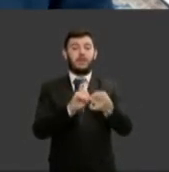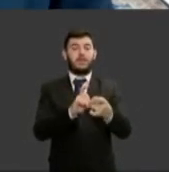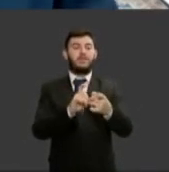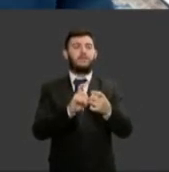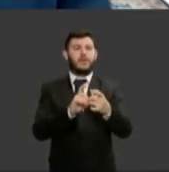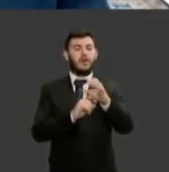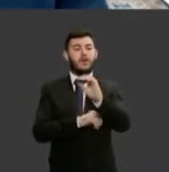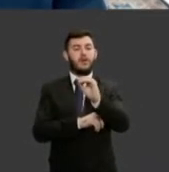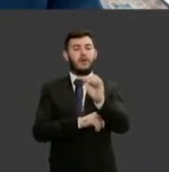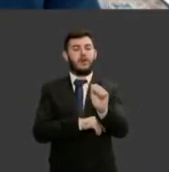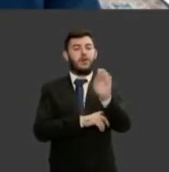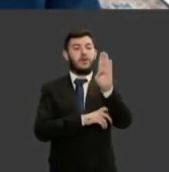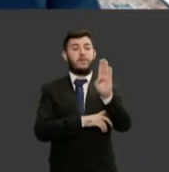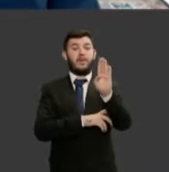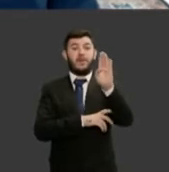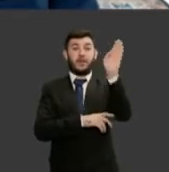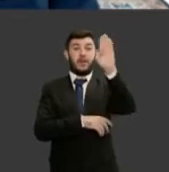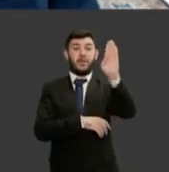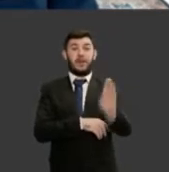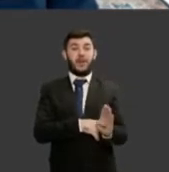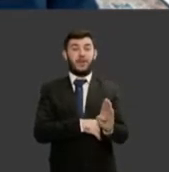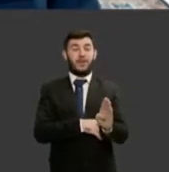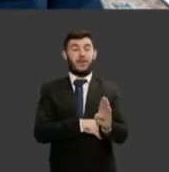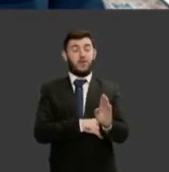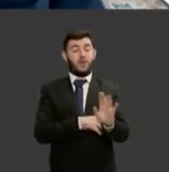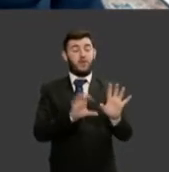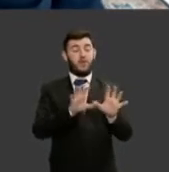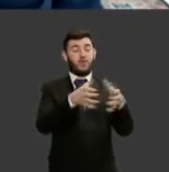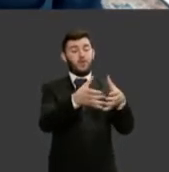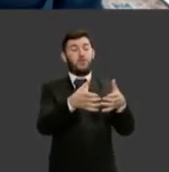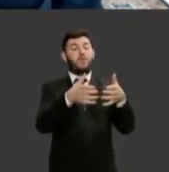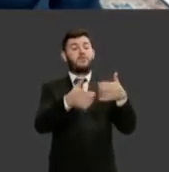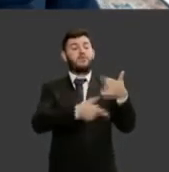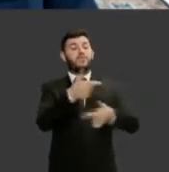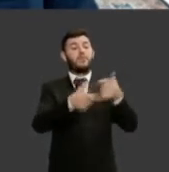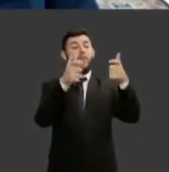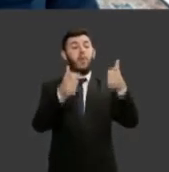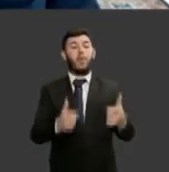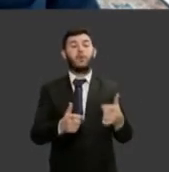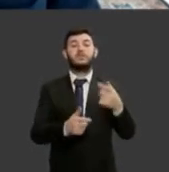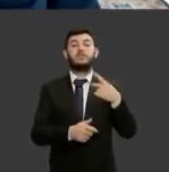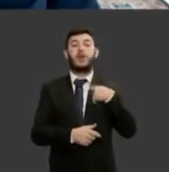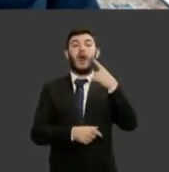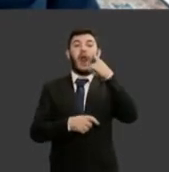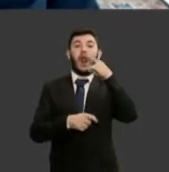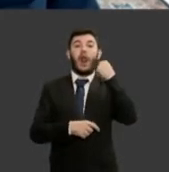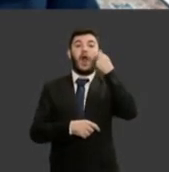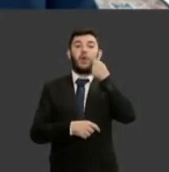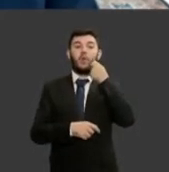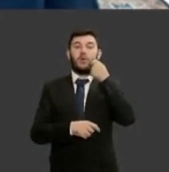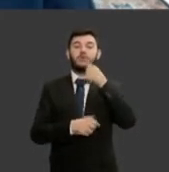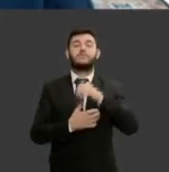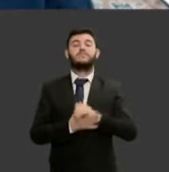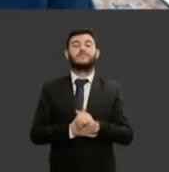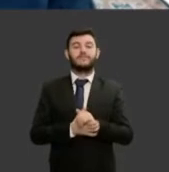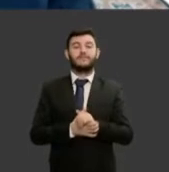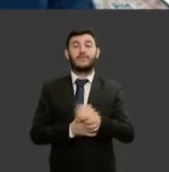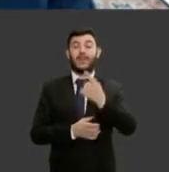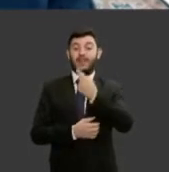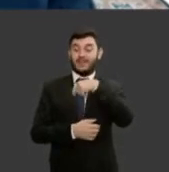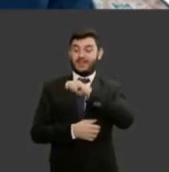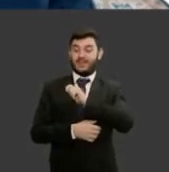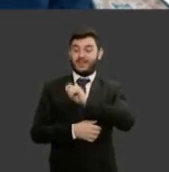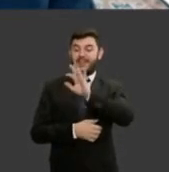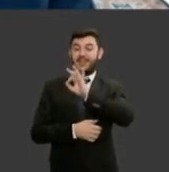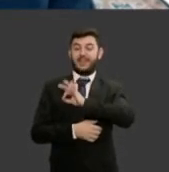Alagoas. Também a nossa delegada da Polícia Federal, Tânia Fogás, que é